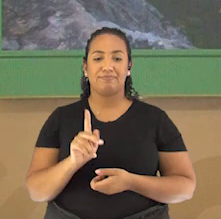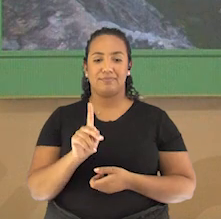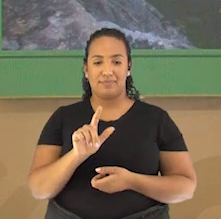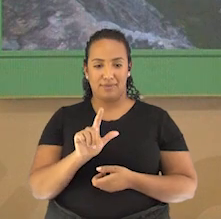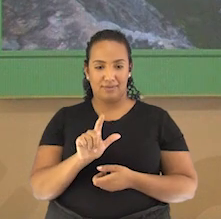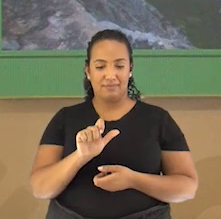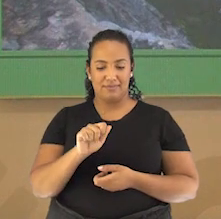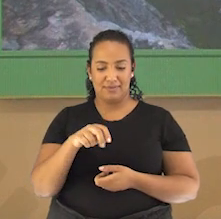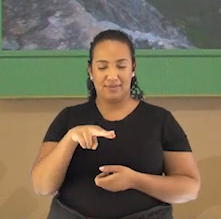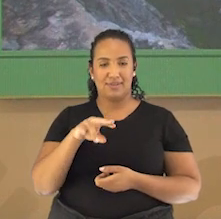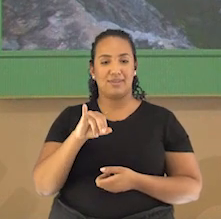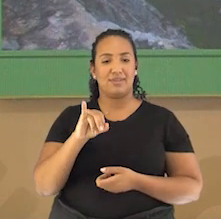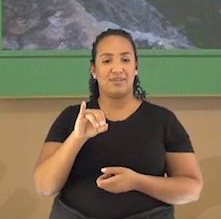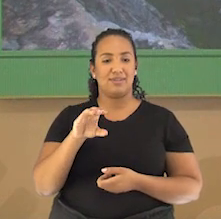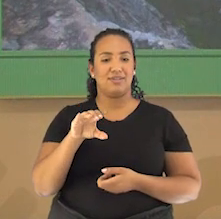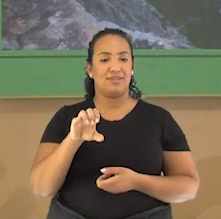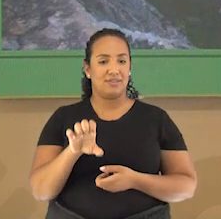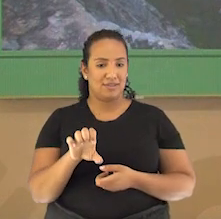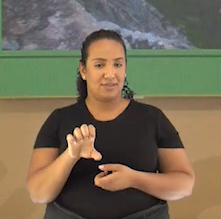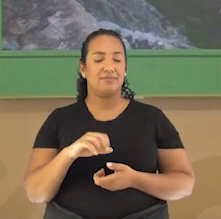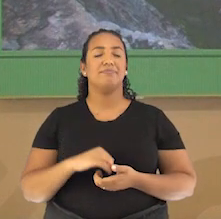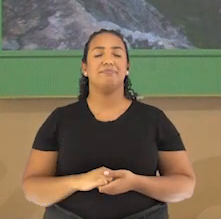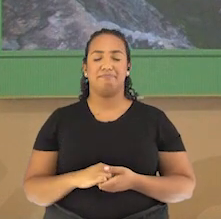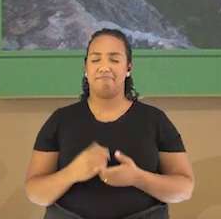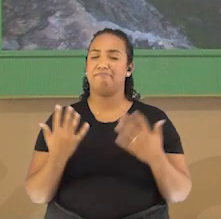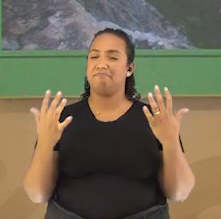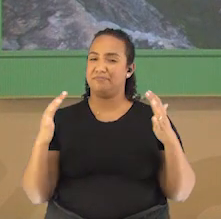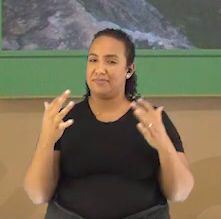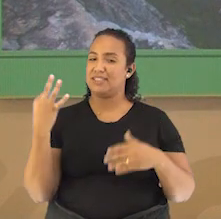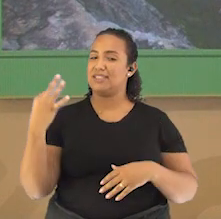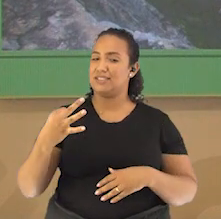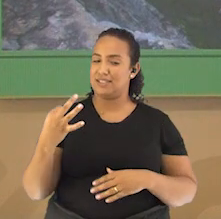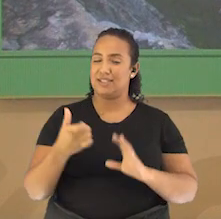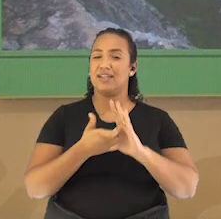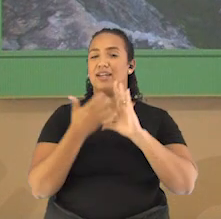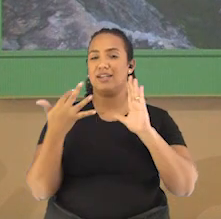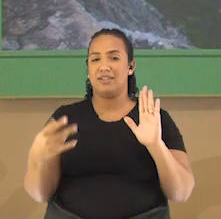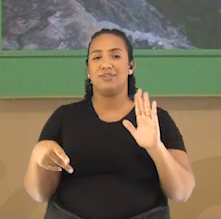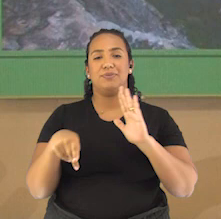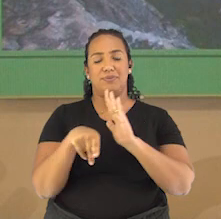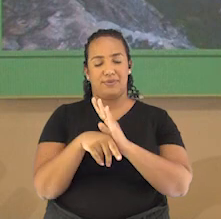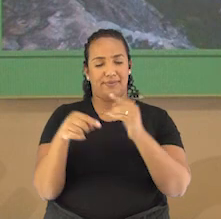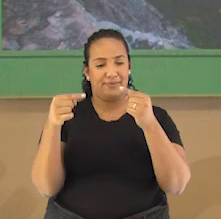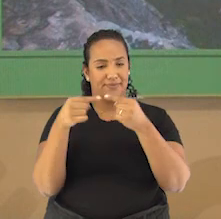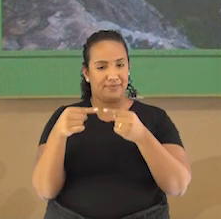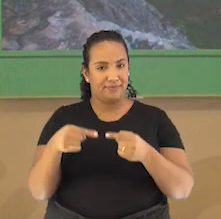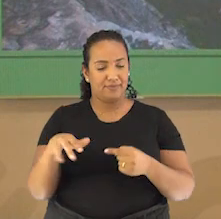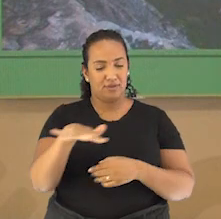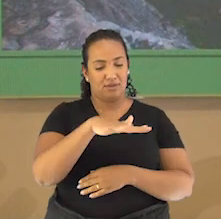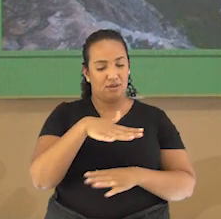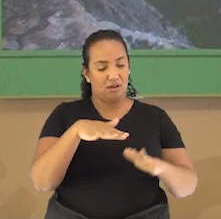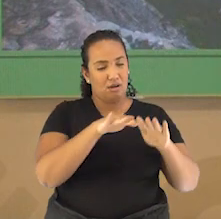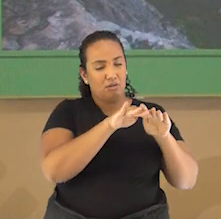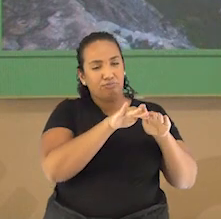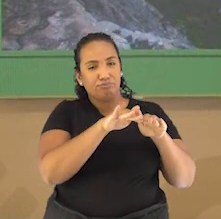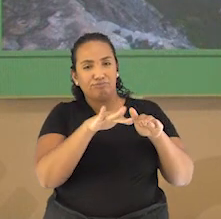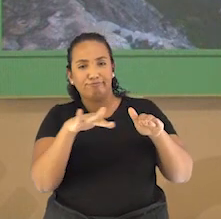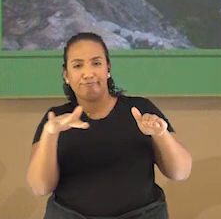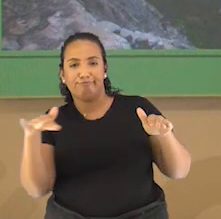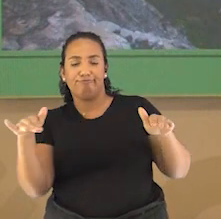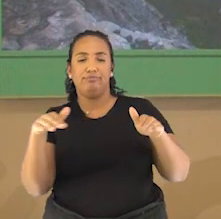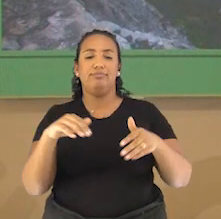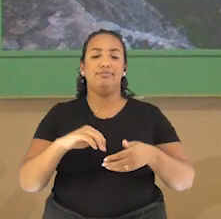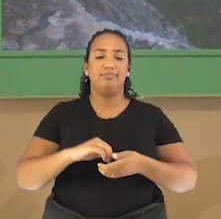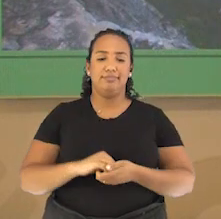planície. Temos, então, nessa imagem, características de uma planície, com terreno reto e